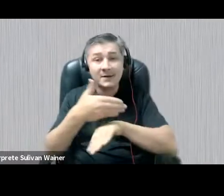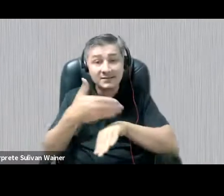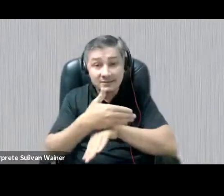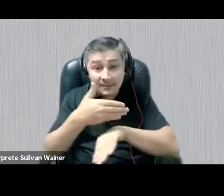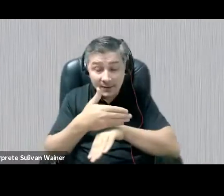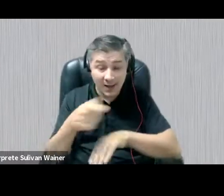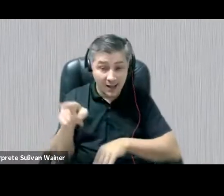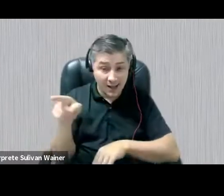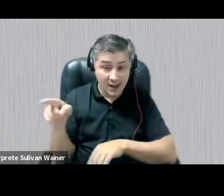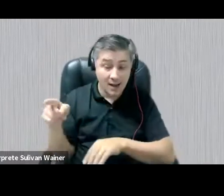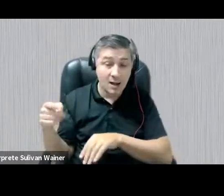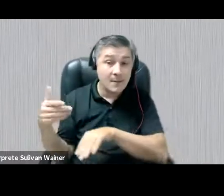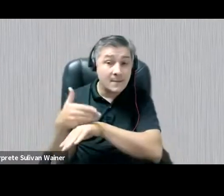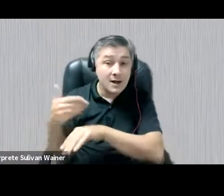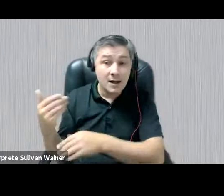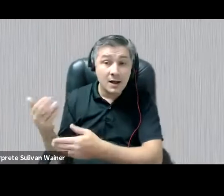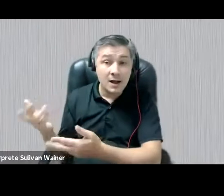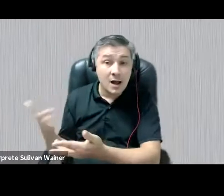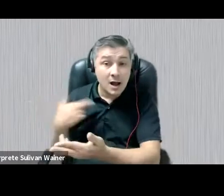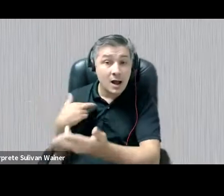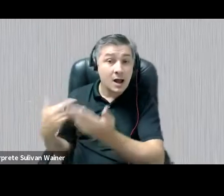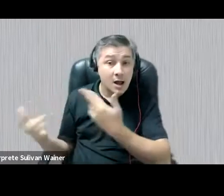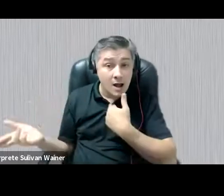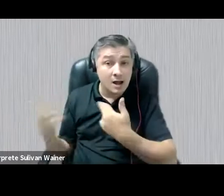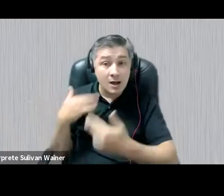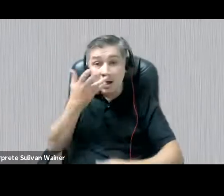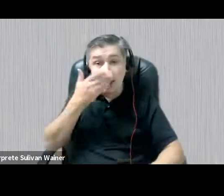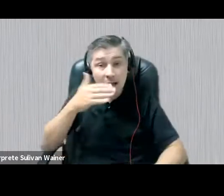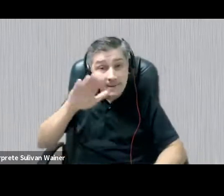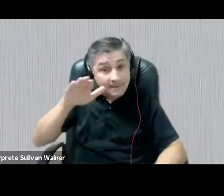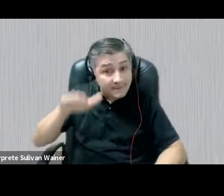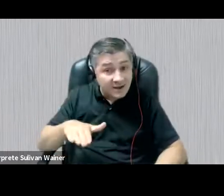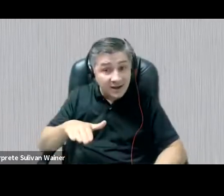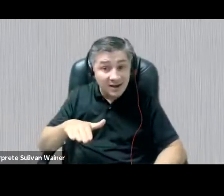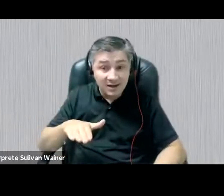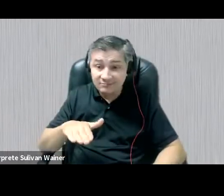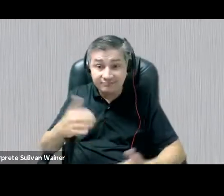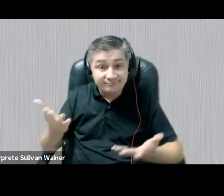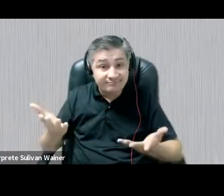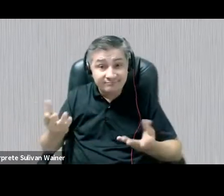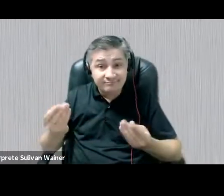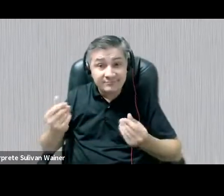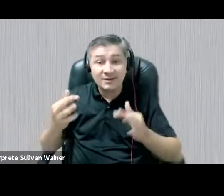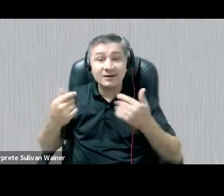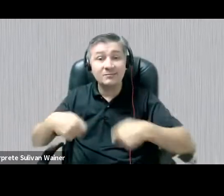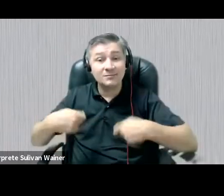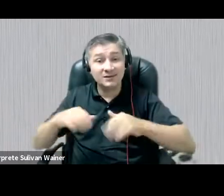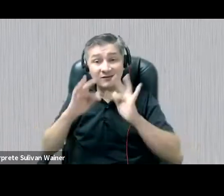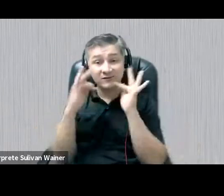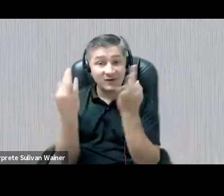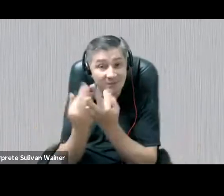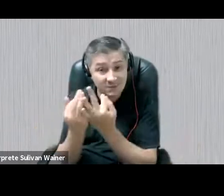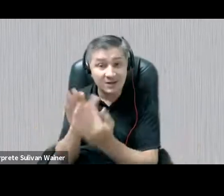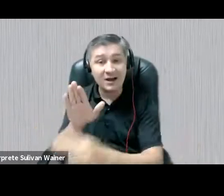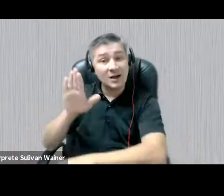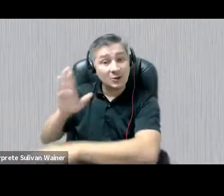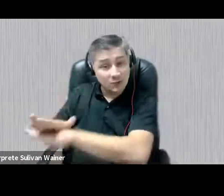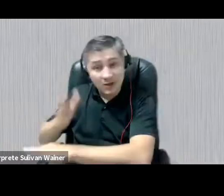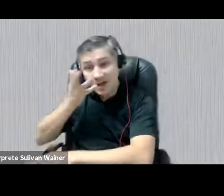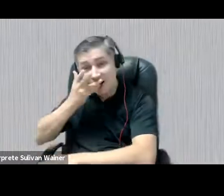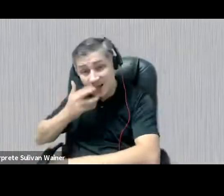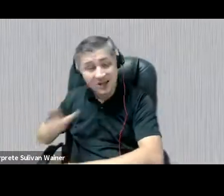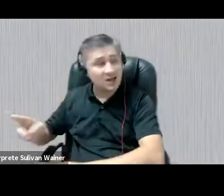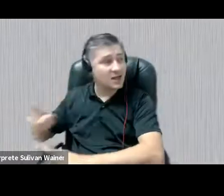proposições pedagógicas com as crianças pequenas contam inevitavelmente com o apoio das famílias. Estamos aqui